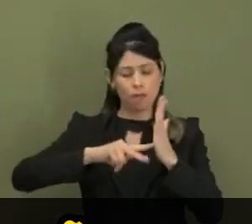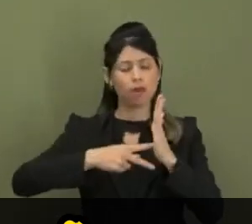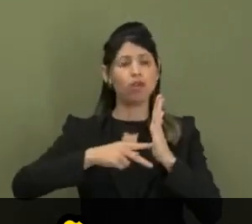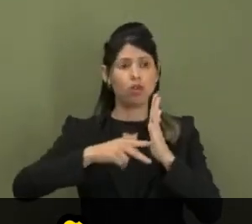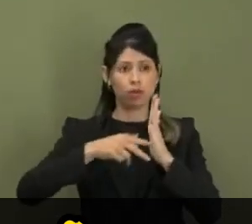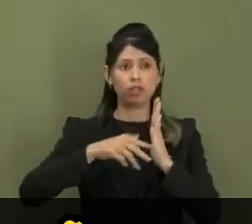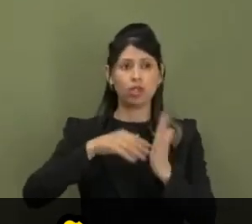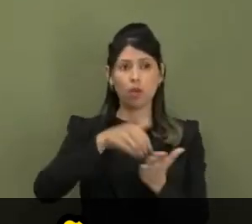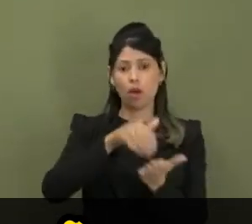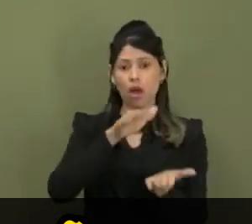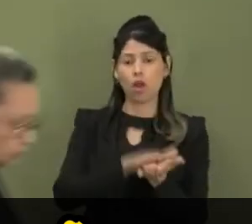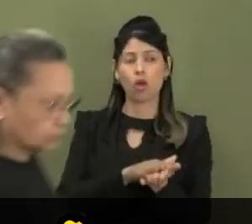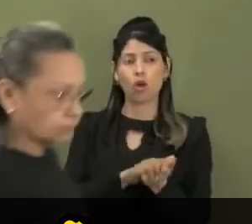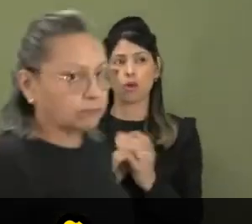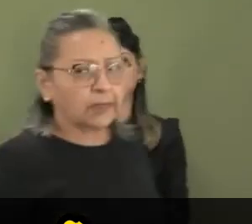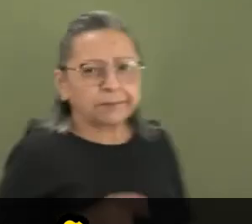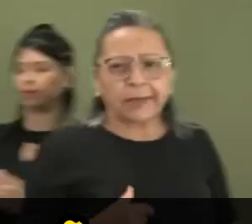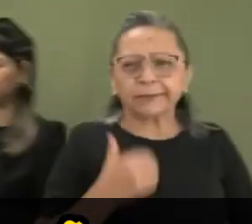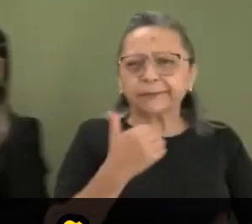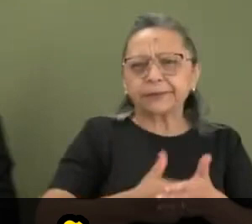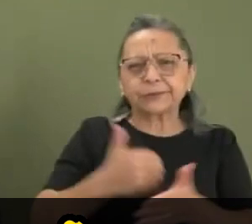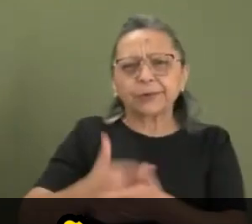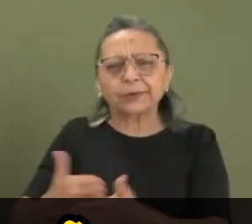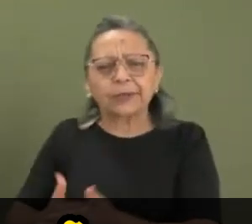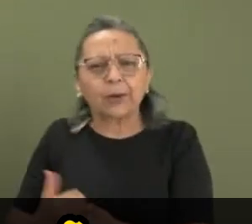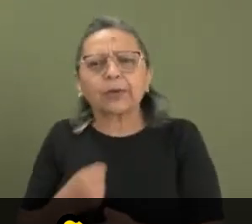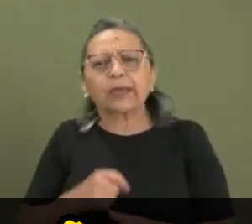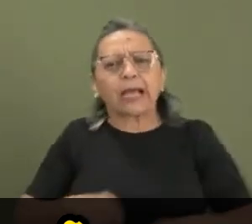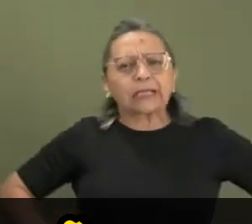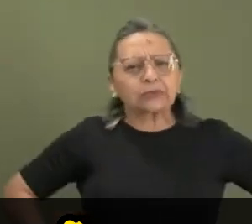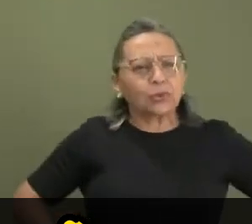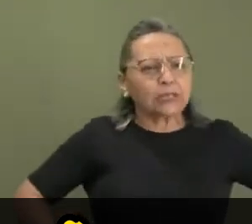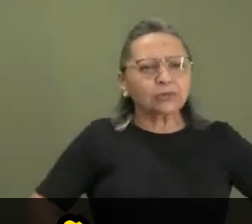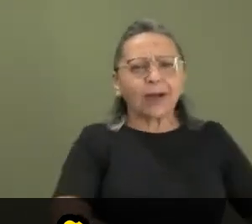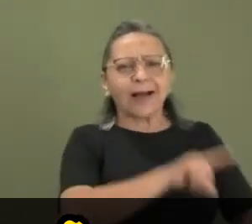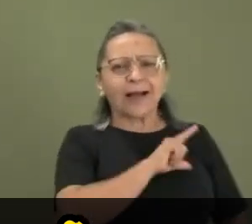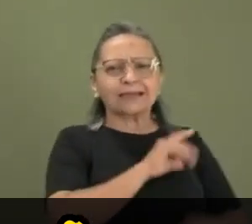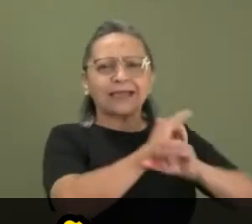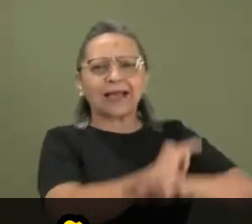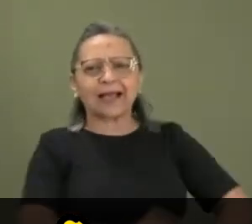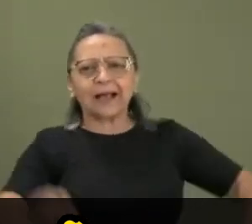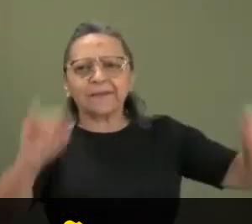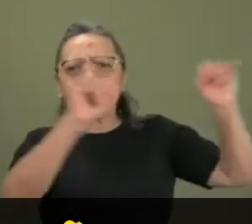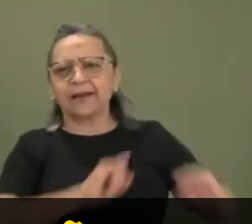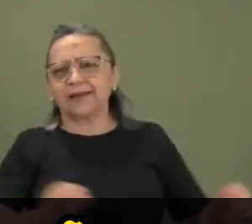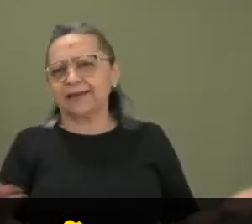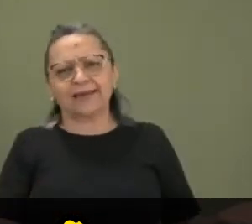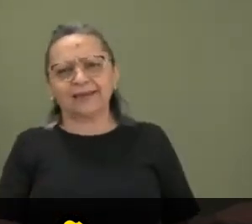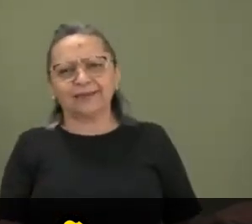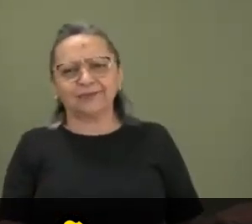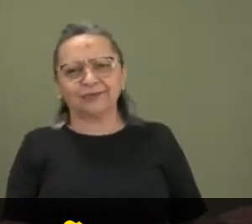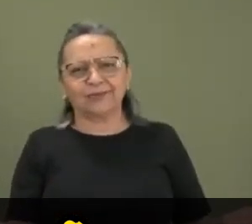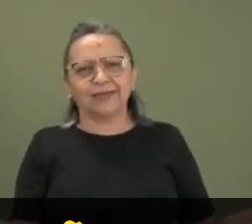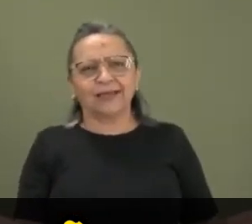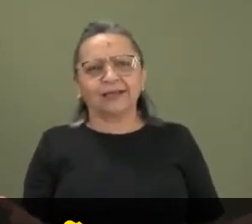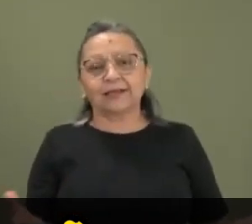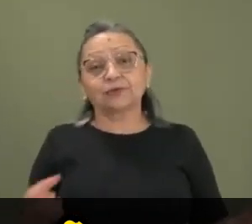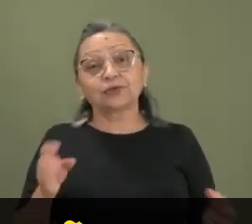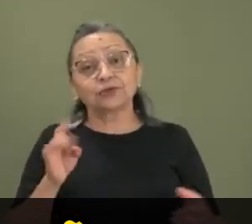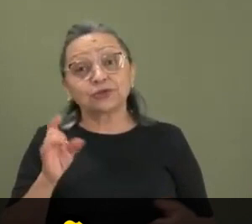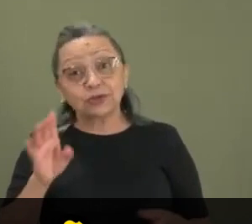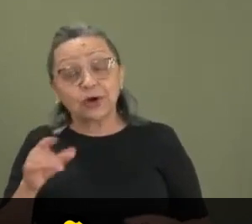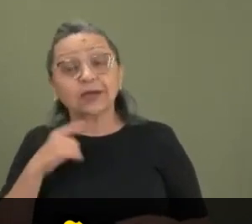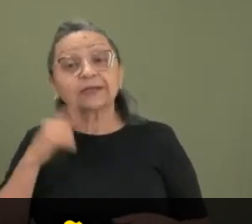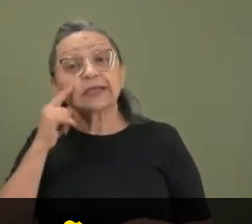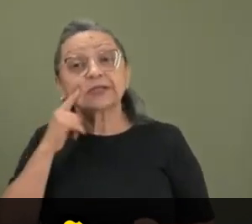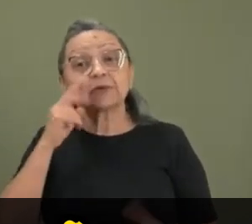pelas despesas com campanhas salariais e negociações coletivas com os empregadores, bastando apenas que sejam